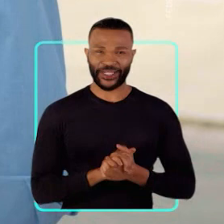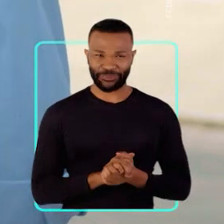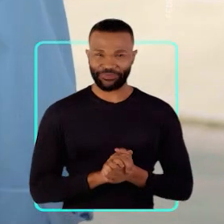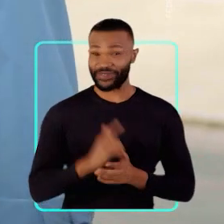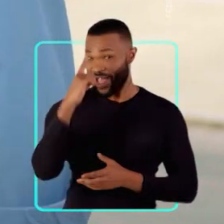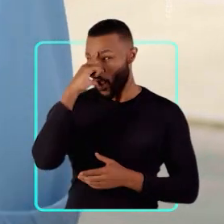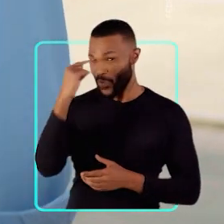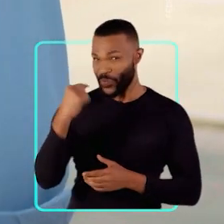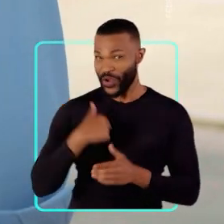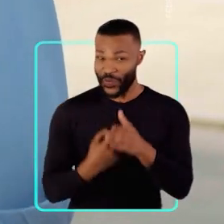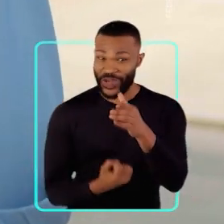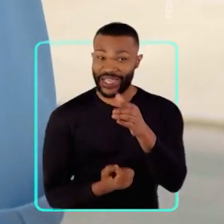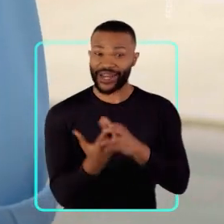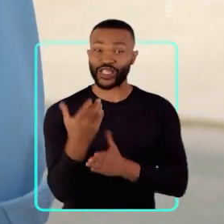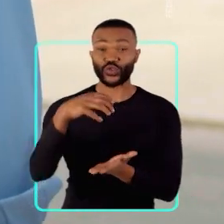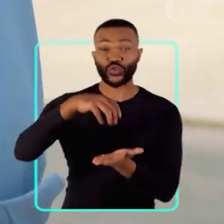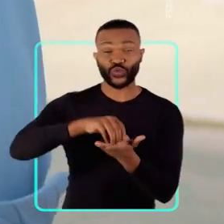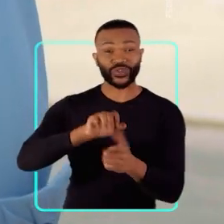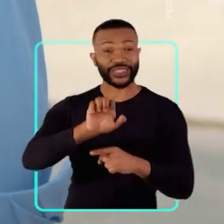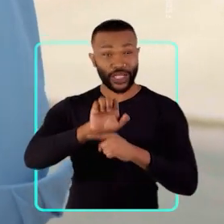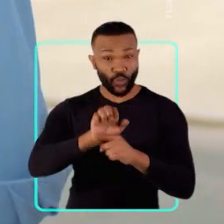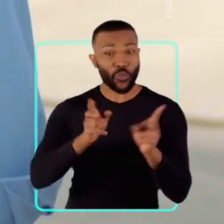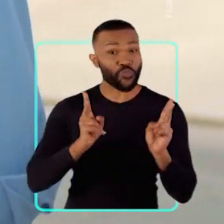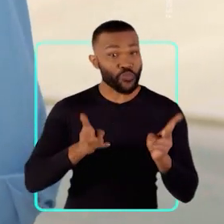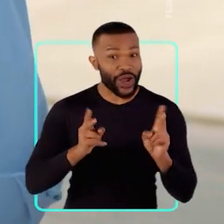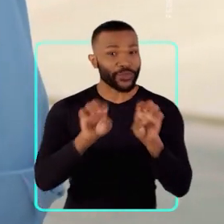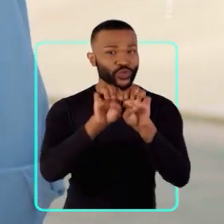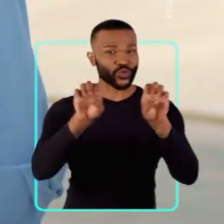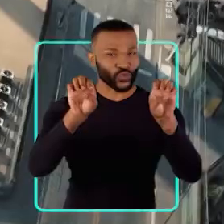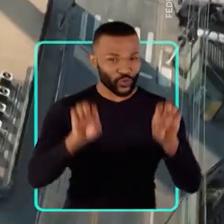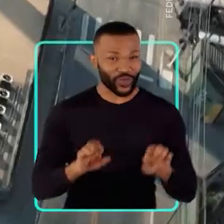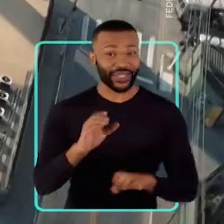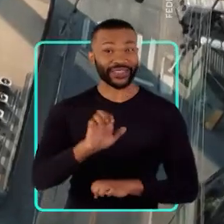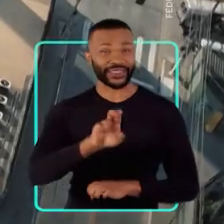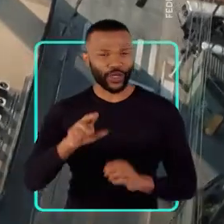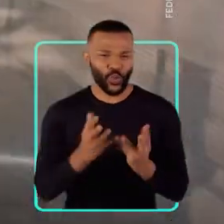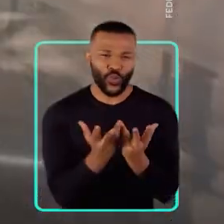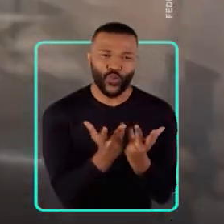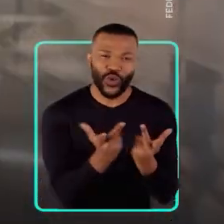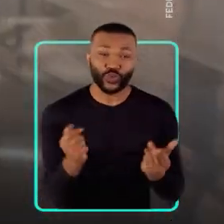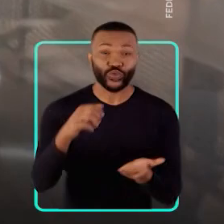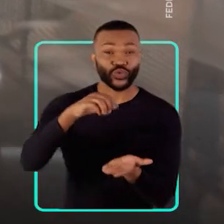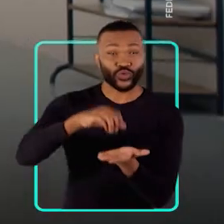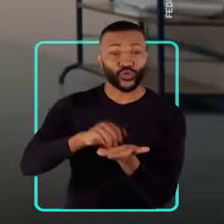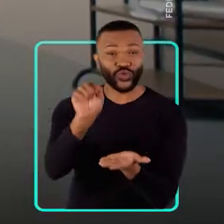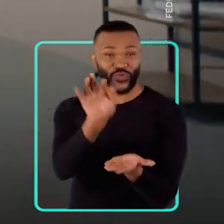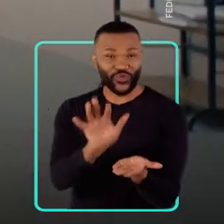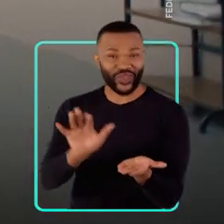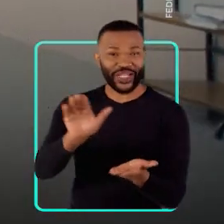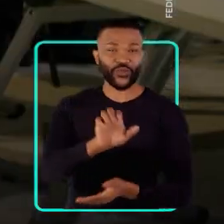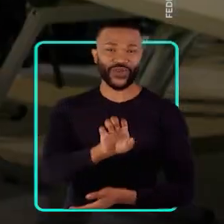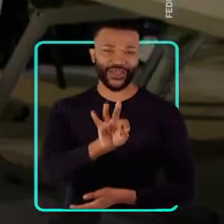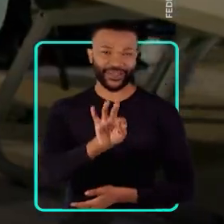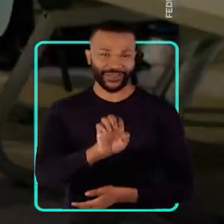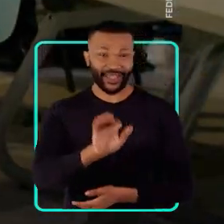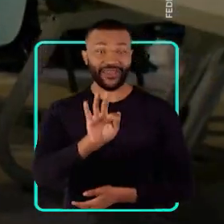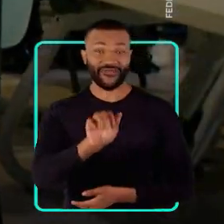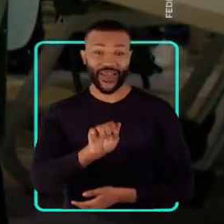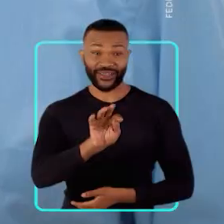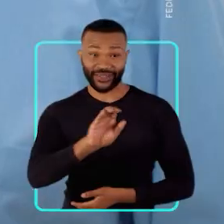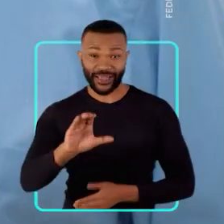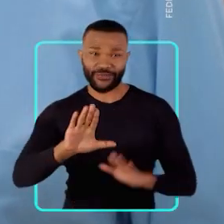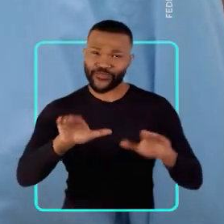Alckmin, eu vou criar os institutos estaduais, com estrutura de céu e a qualidade dos institutos federais, ETECs e